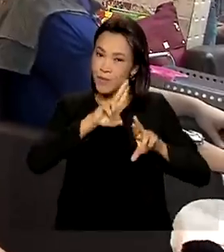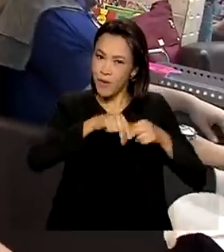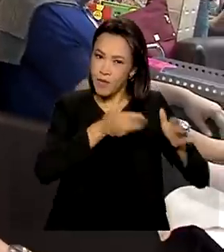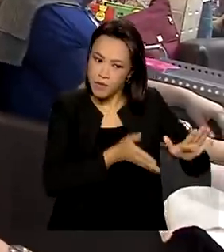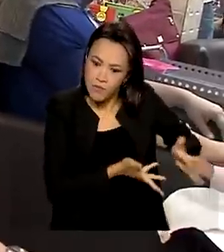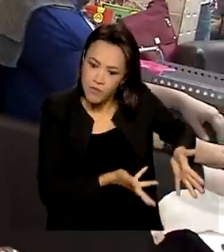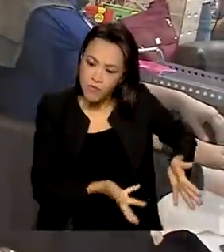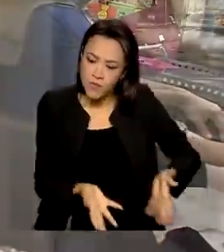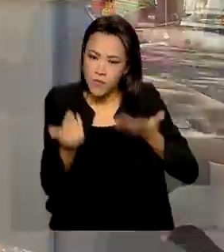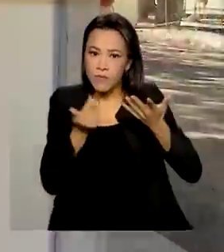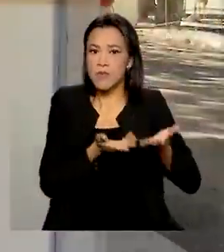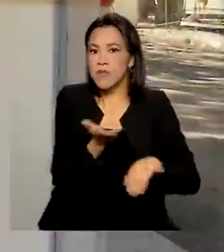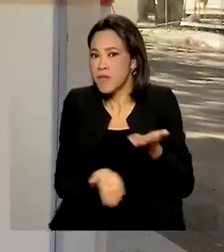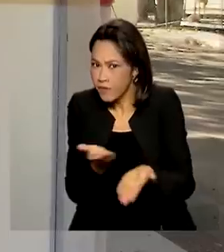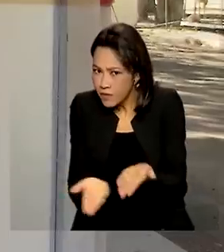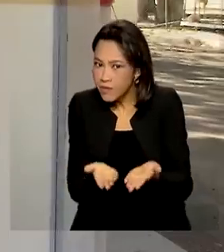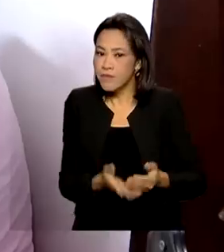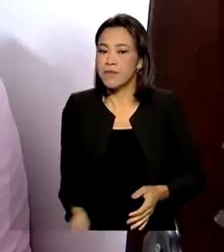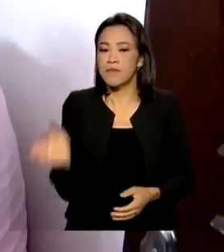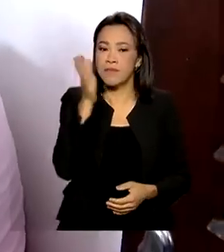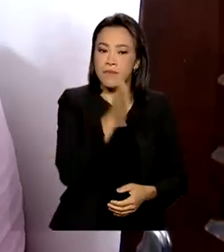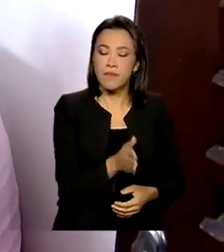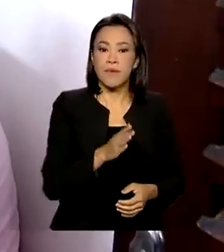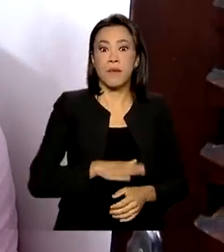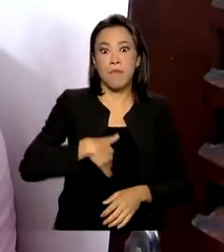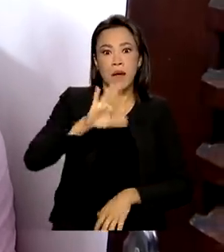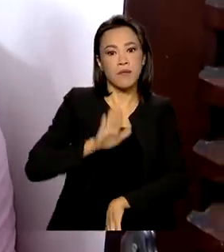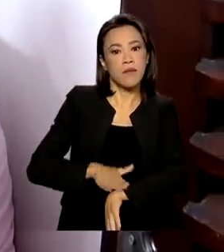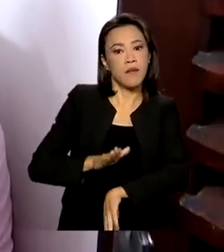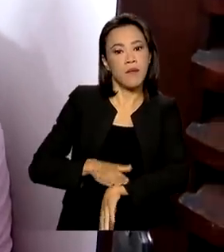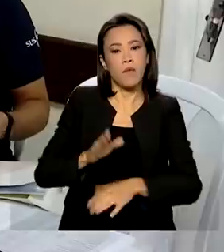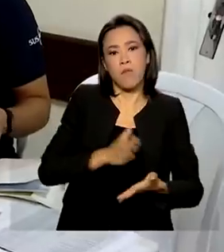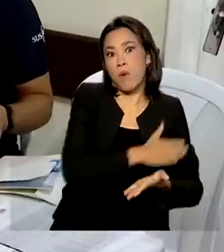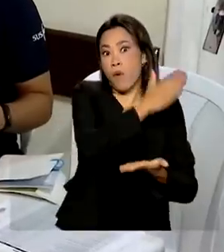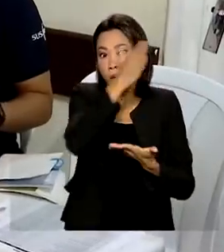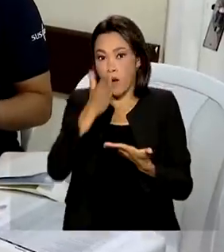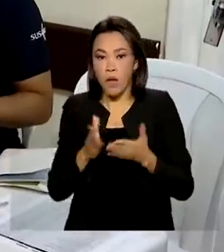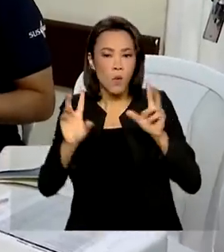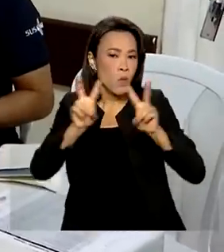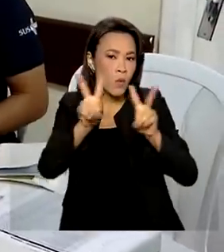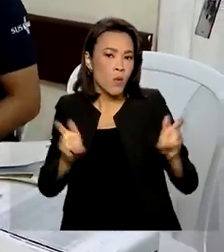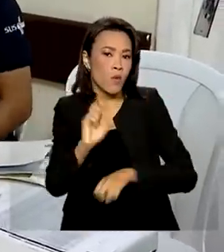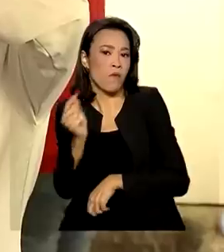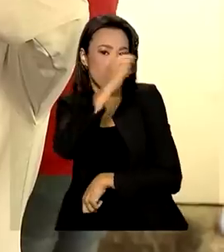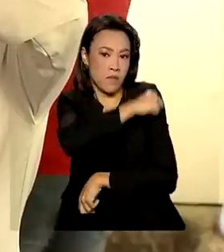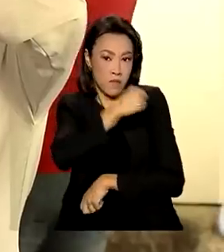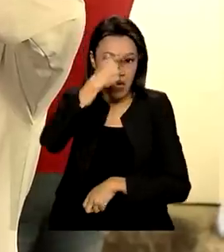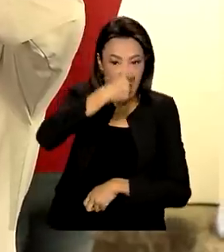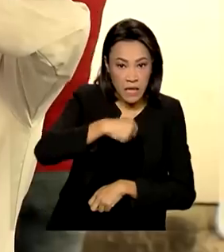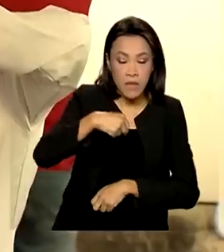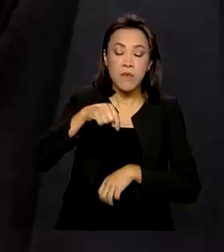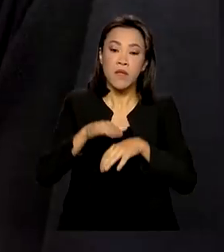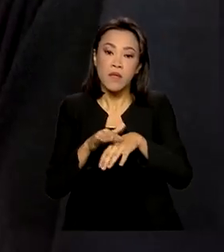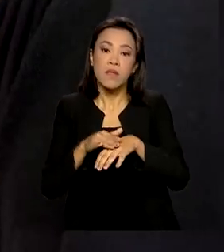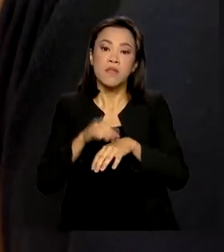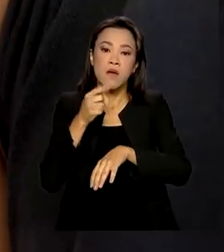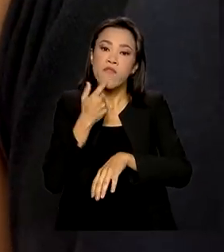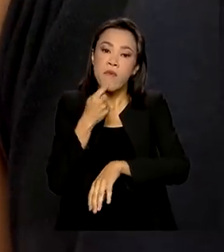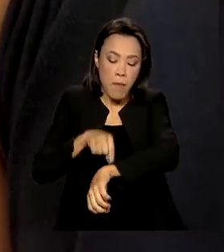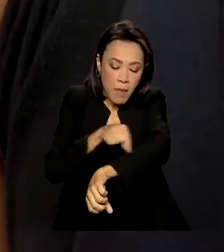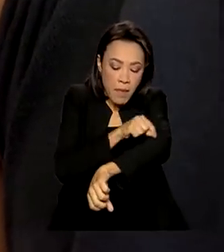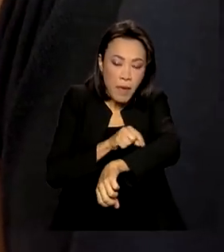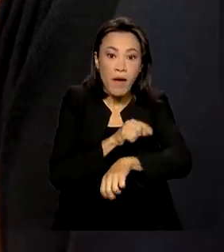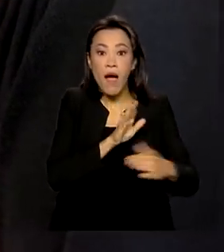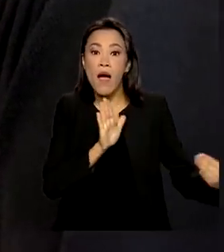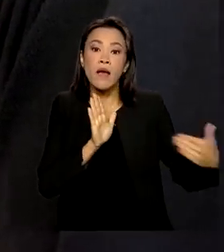setor de serviços. Mais tempo foi prorrogada a campanha de vacinação da gripe e do sarampo. Imunização vai até o